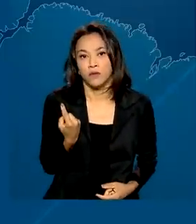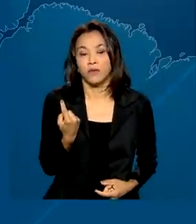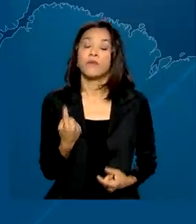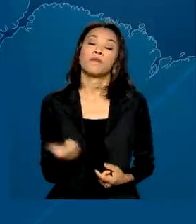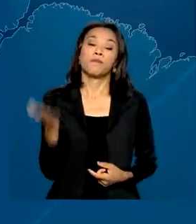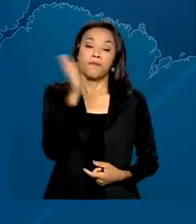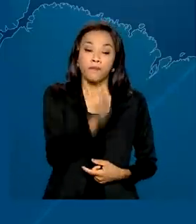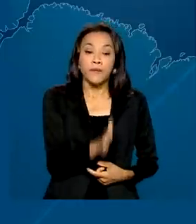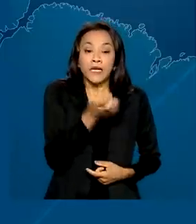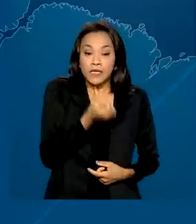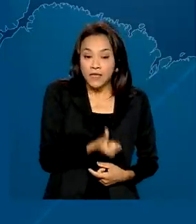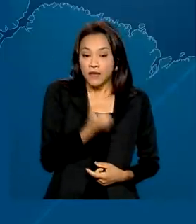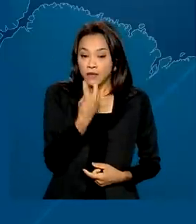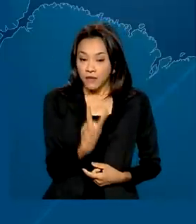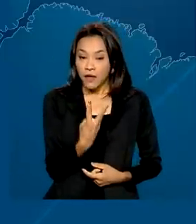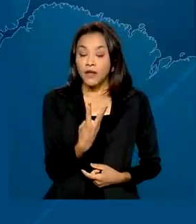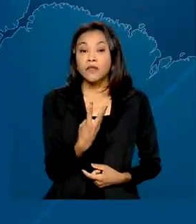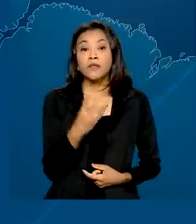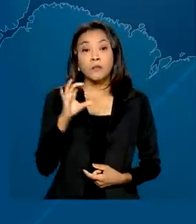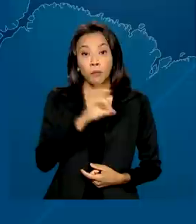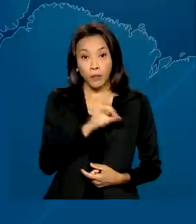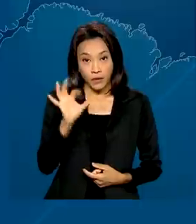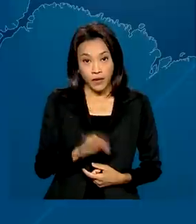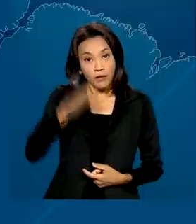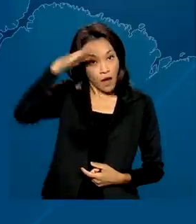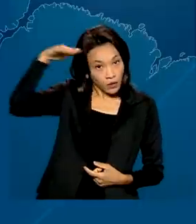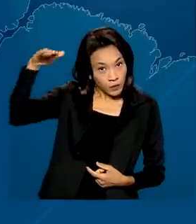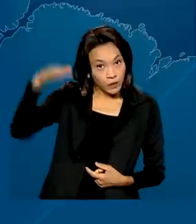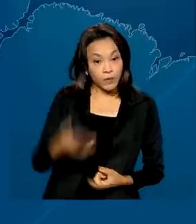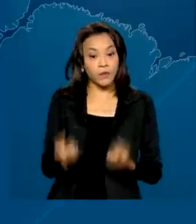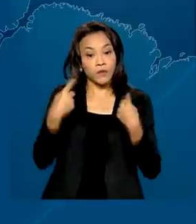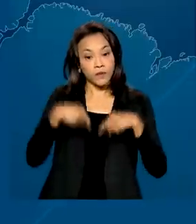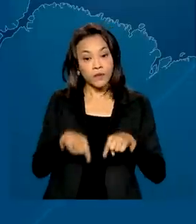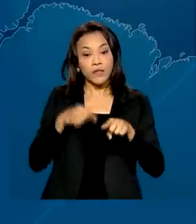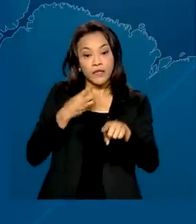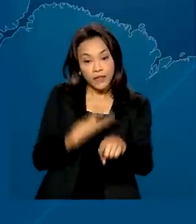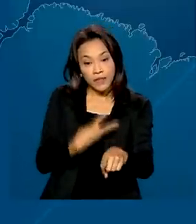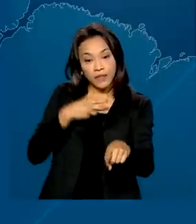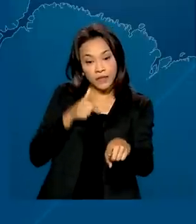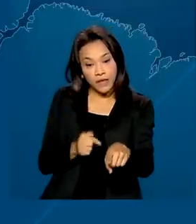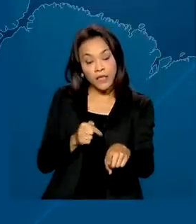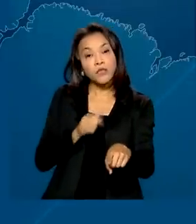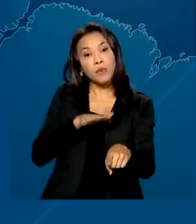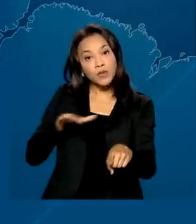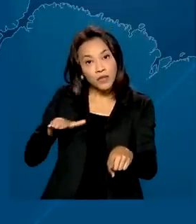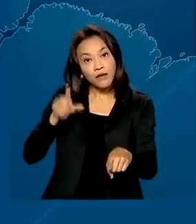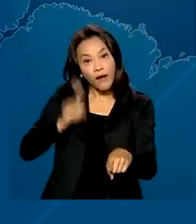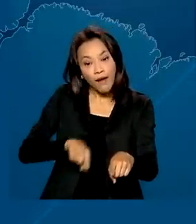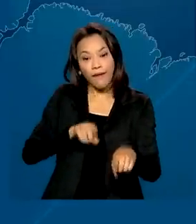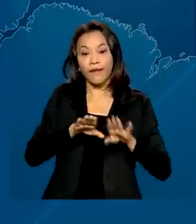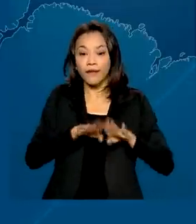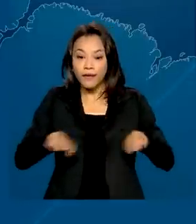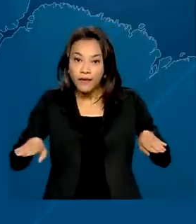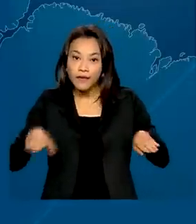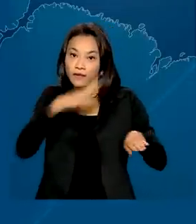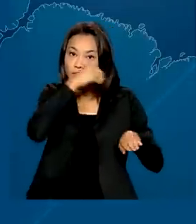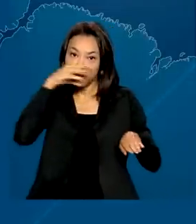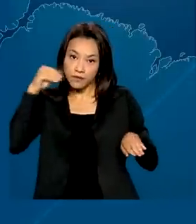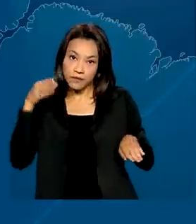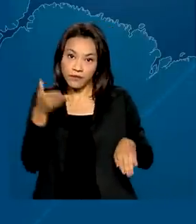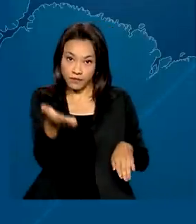63% são adultos e outros 37% são crianças e